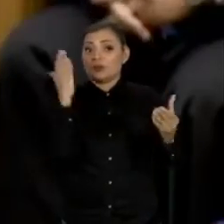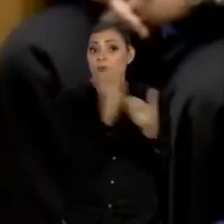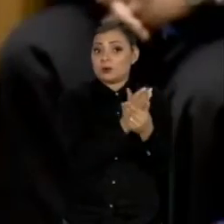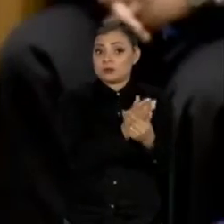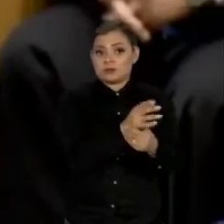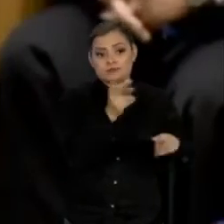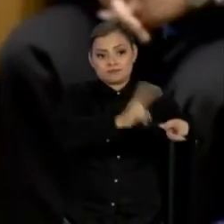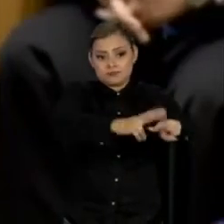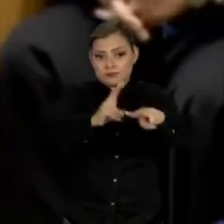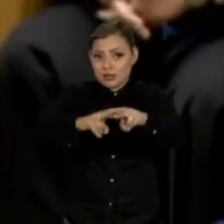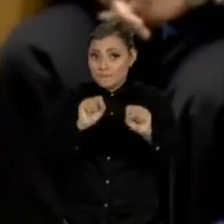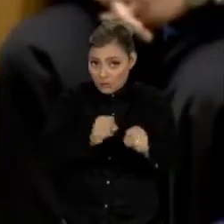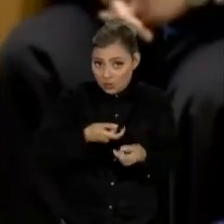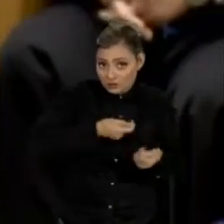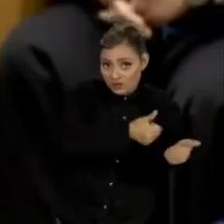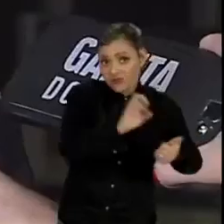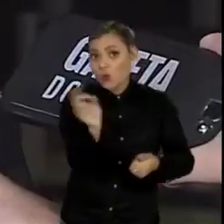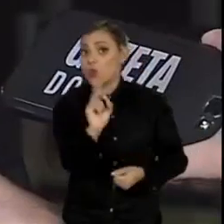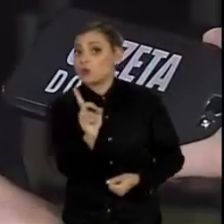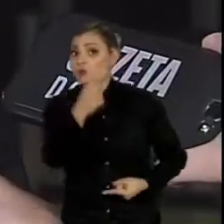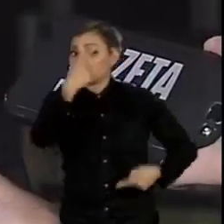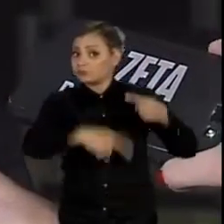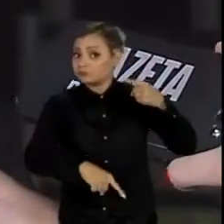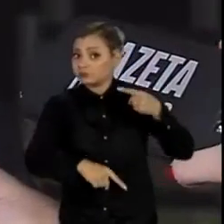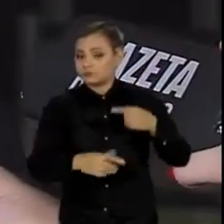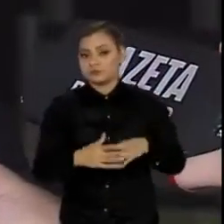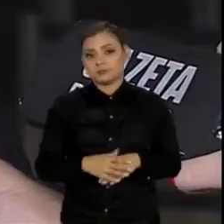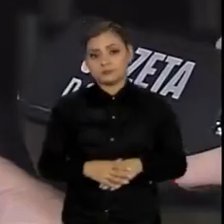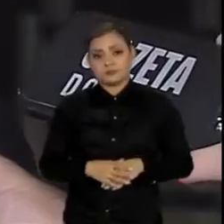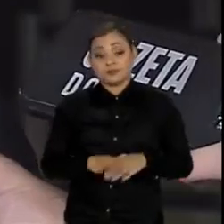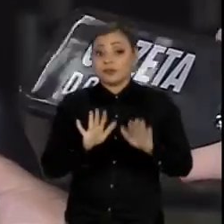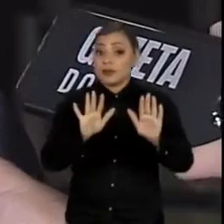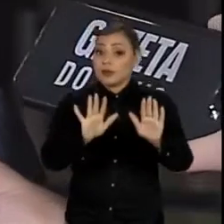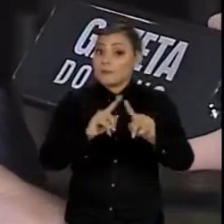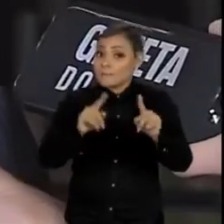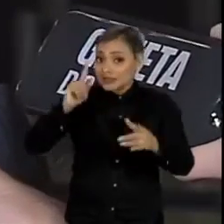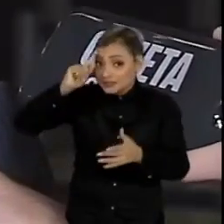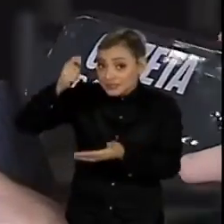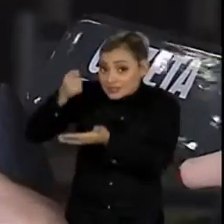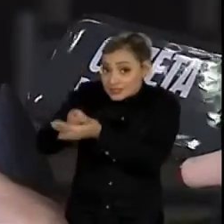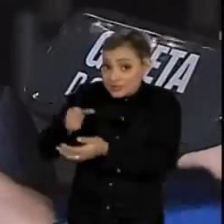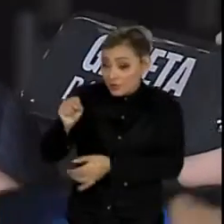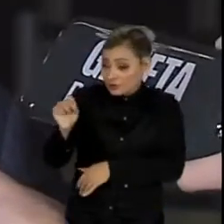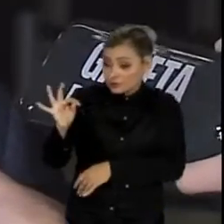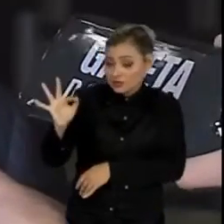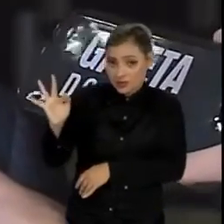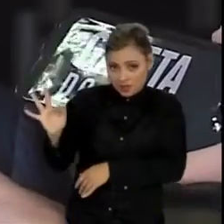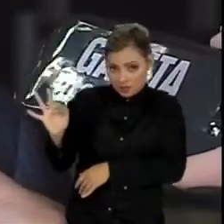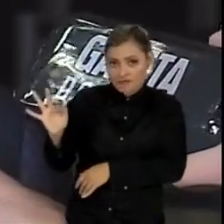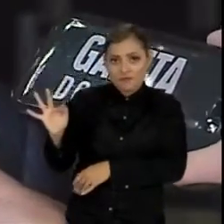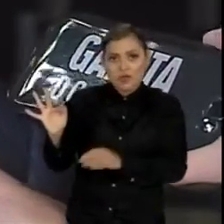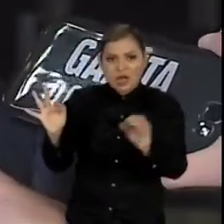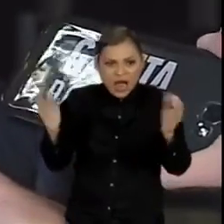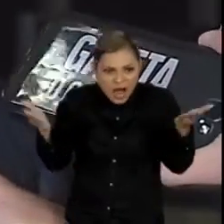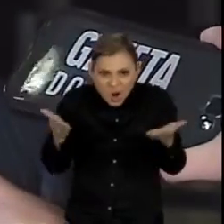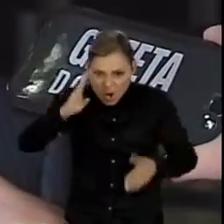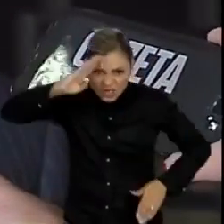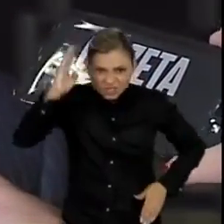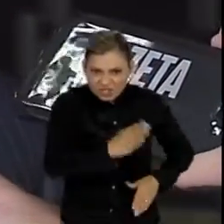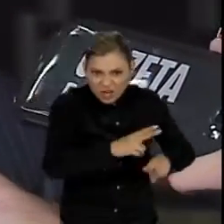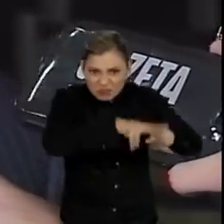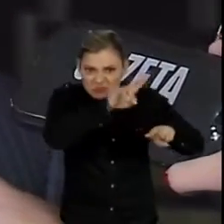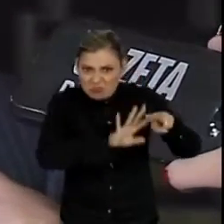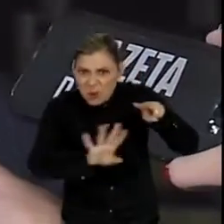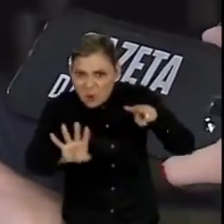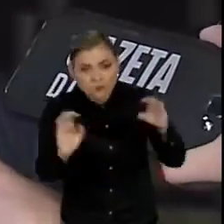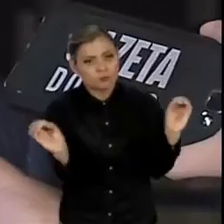presos que poderão ser beneficiados. Não há, em face dessa decisão, nenhuma liberação automática de